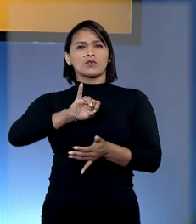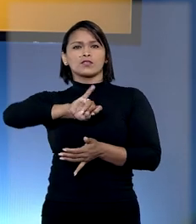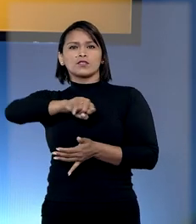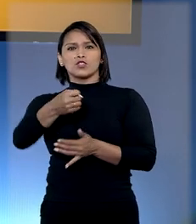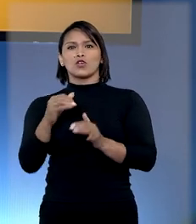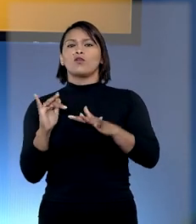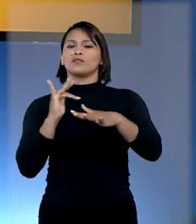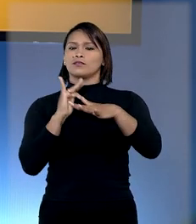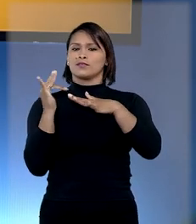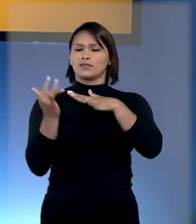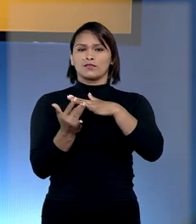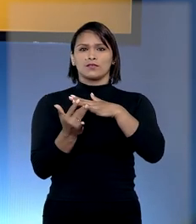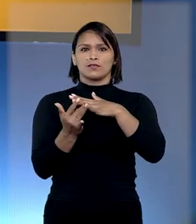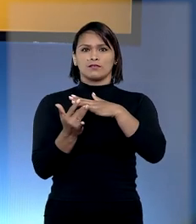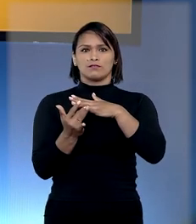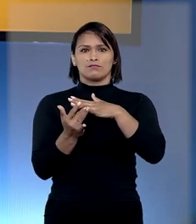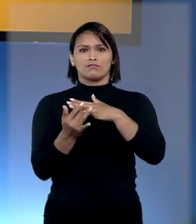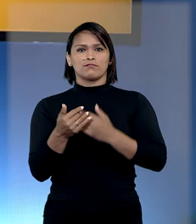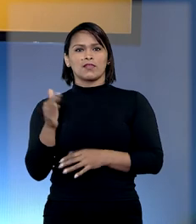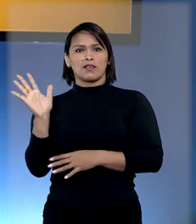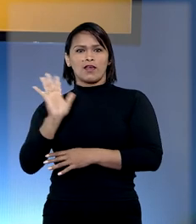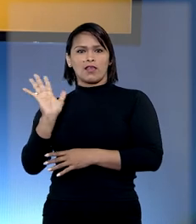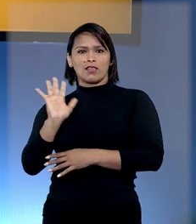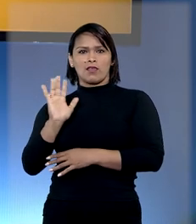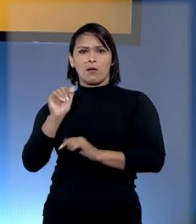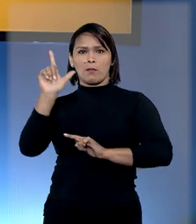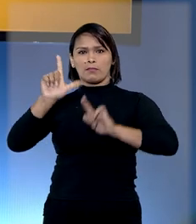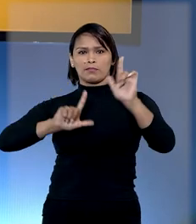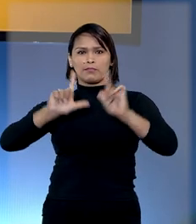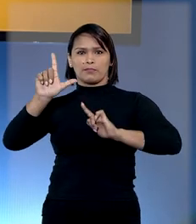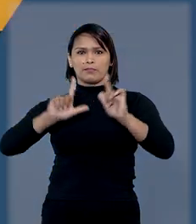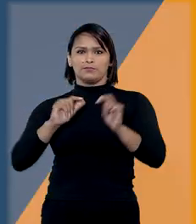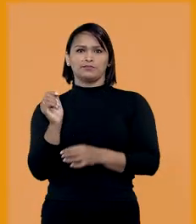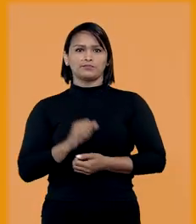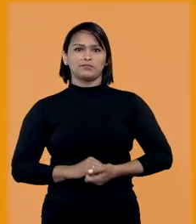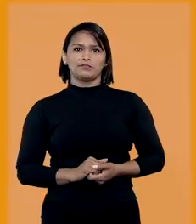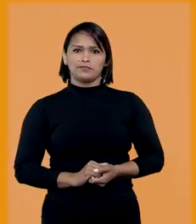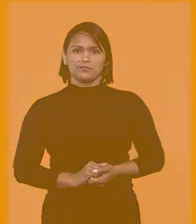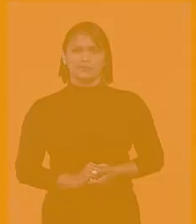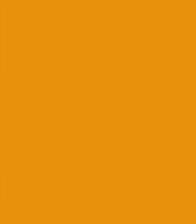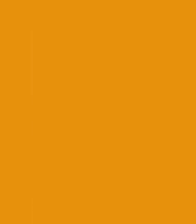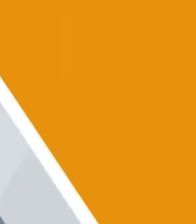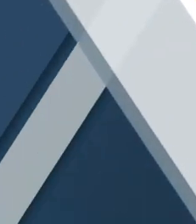Tribunal nas nossas redes sociais. Até o próximo programa. Tchau!